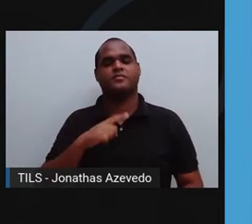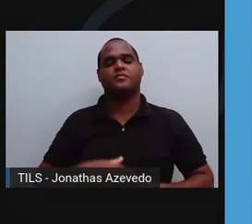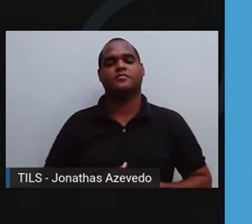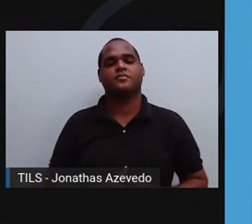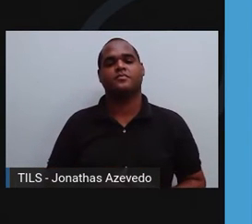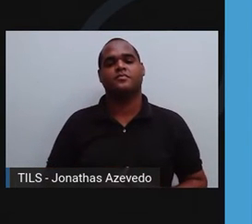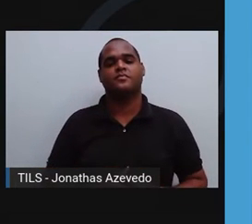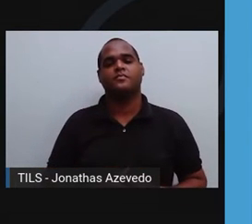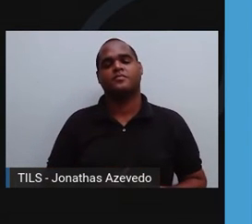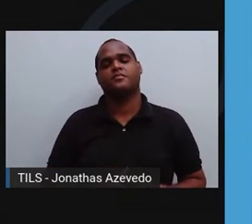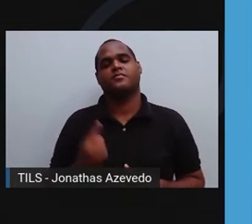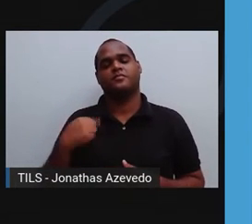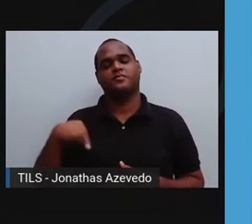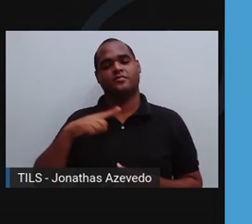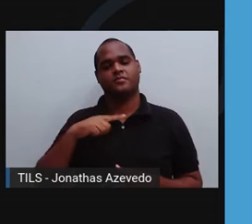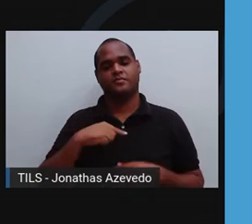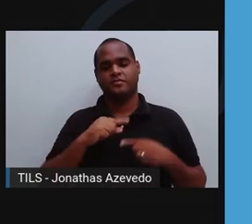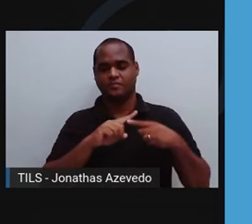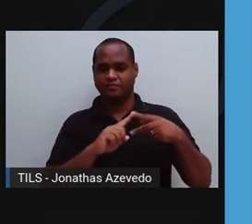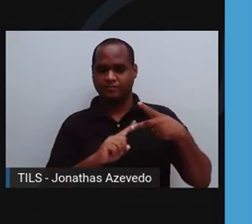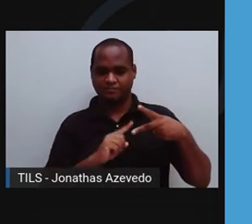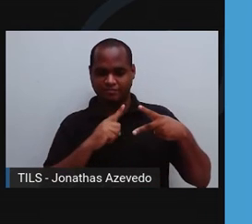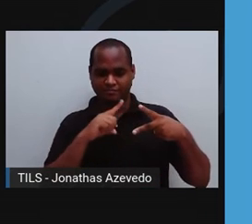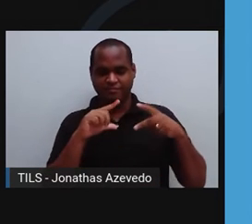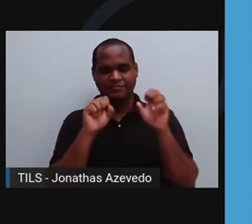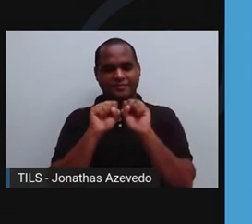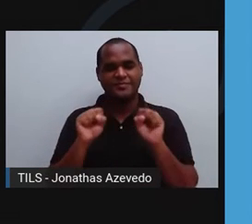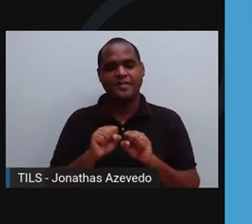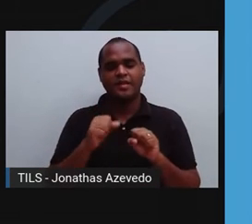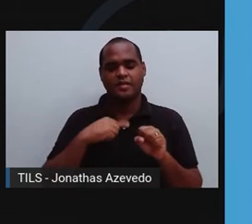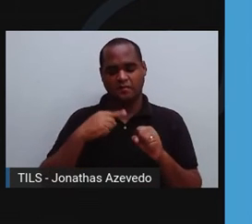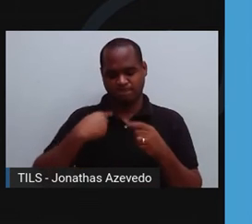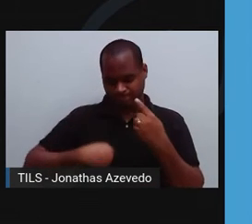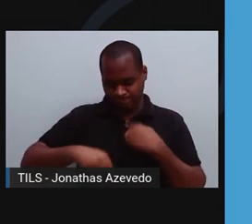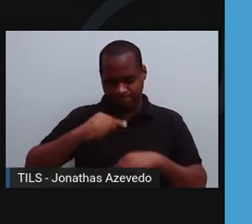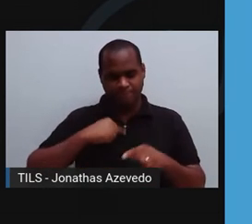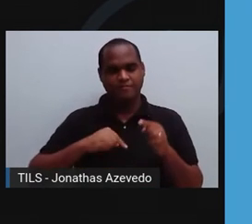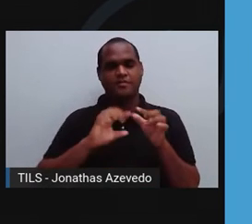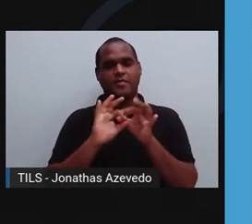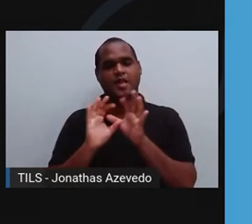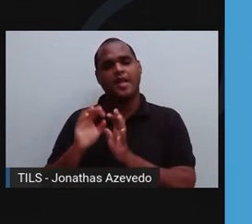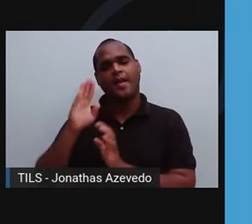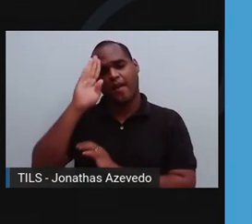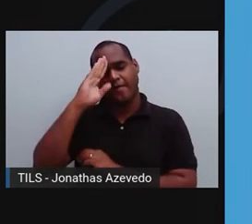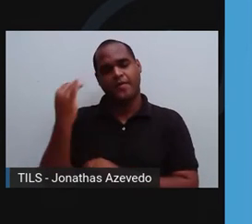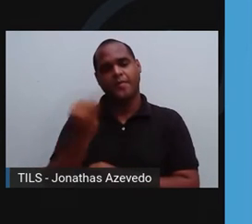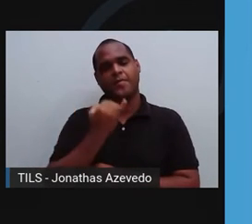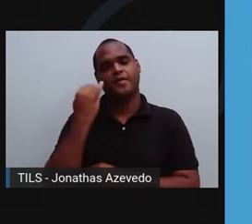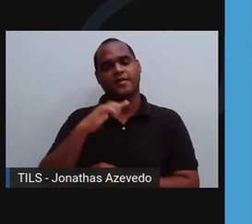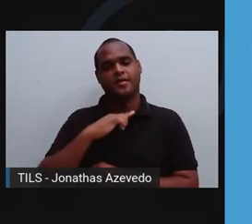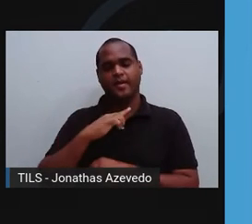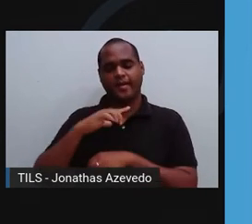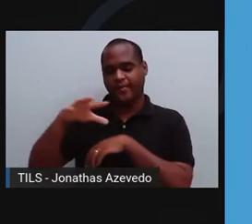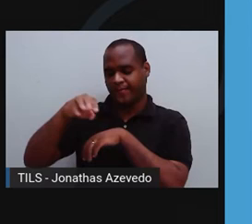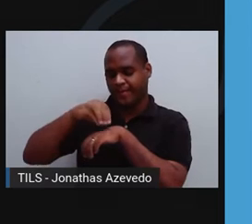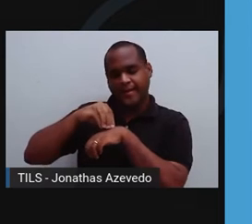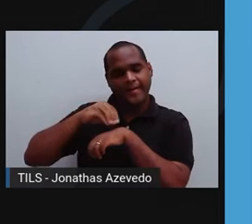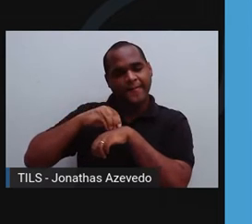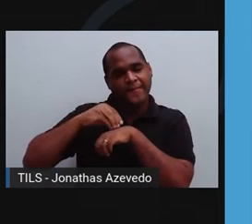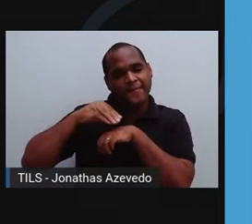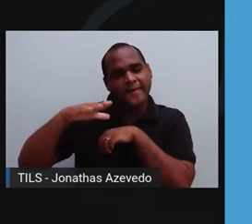O nosso corpo possui dois sistemas circulatórios que têm a função de levar ou trazer fluidos,